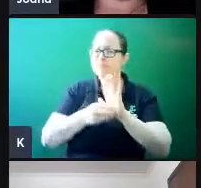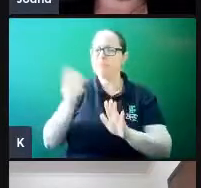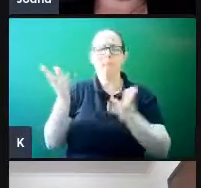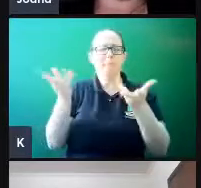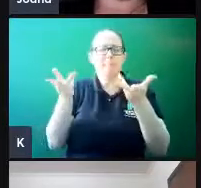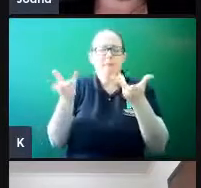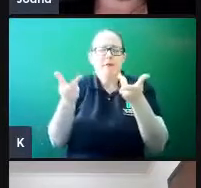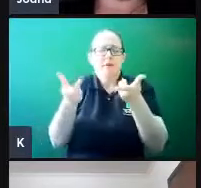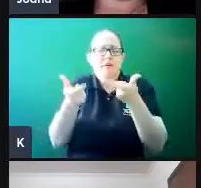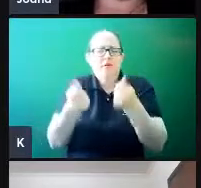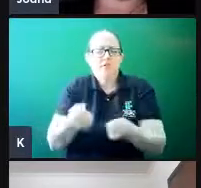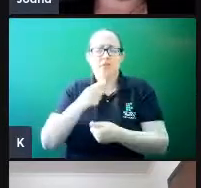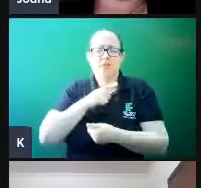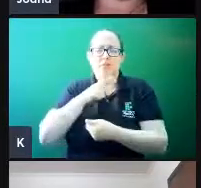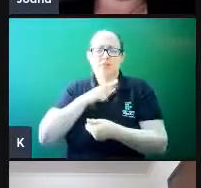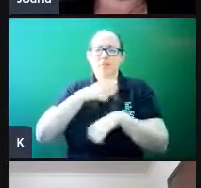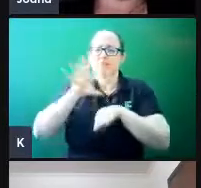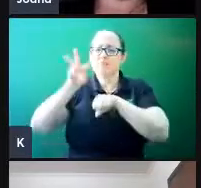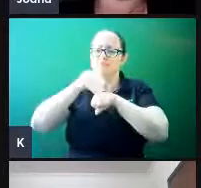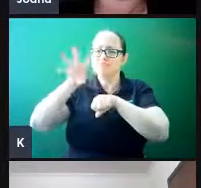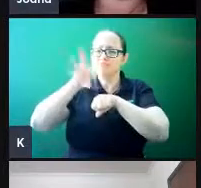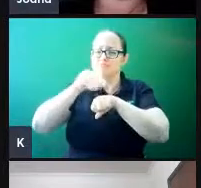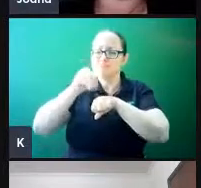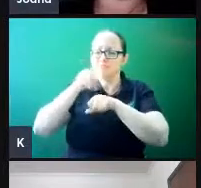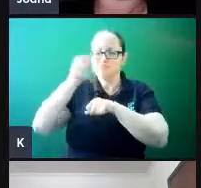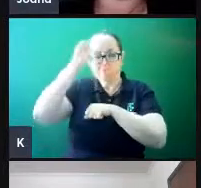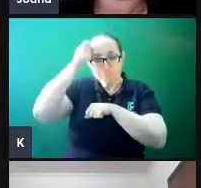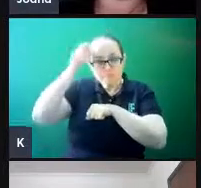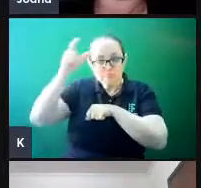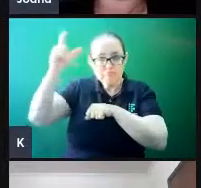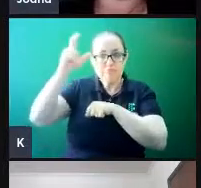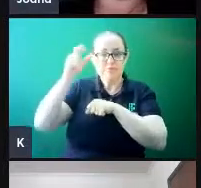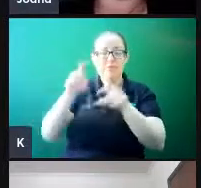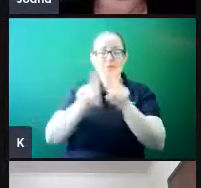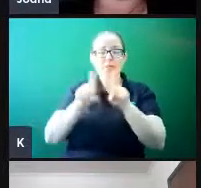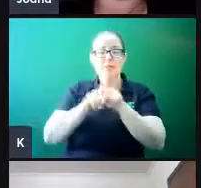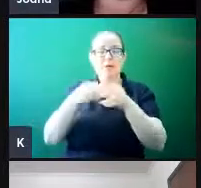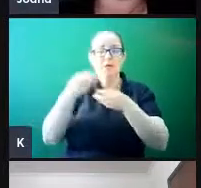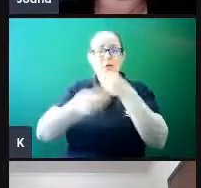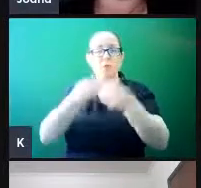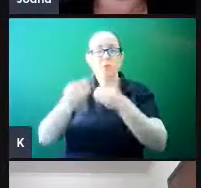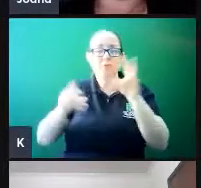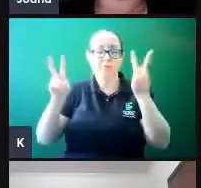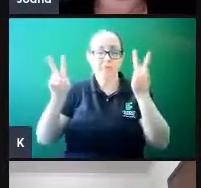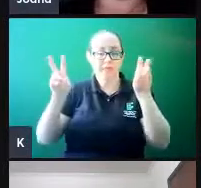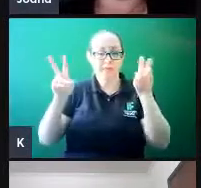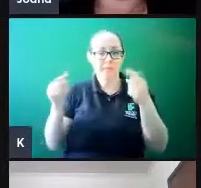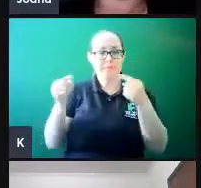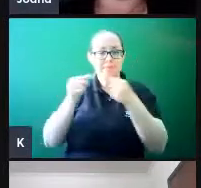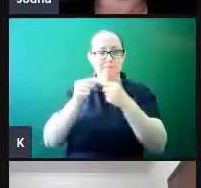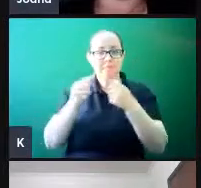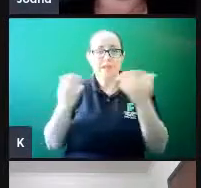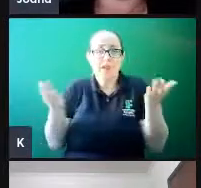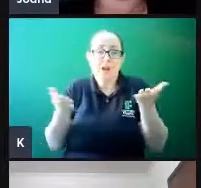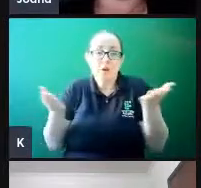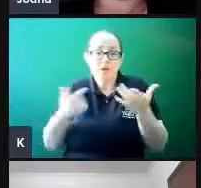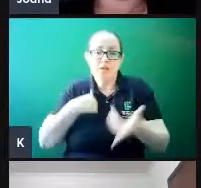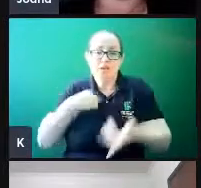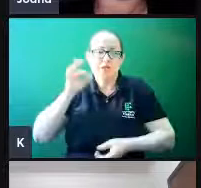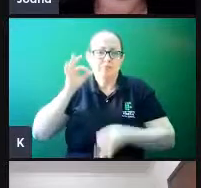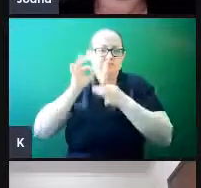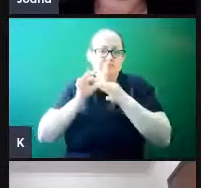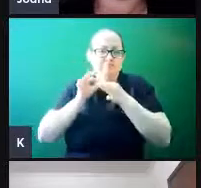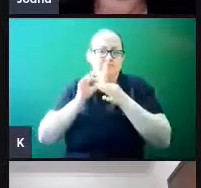para a gente bastante conhecimento e reflexão ao entorno desse tema. Então, nesse momento, só serei bem breve, que